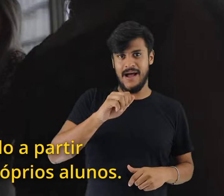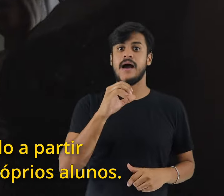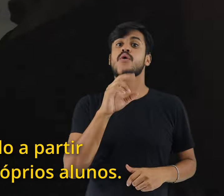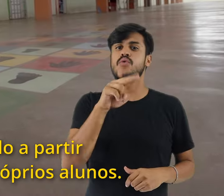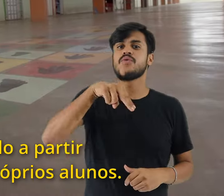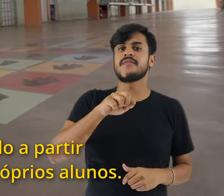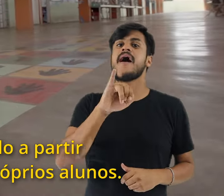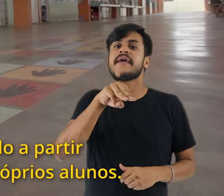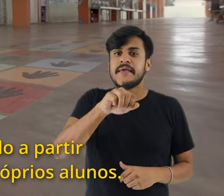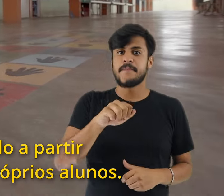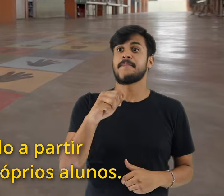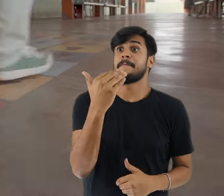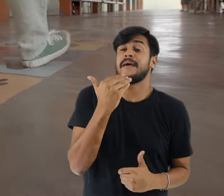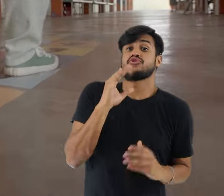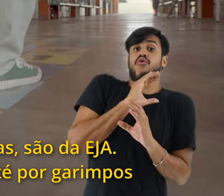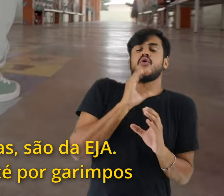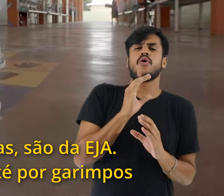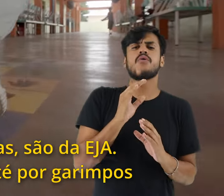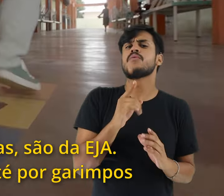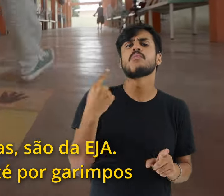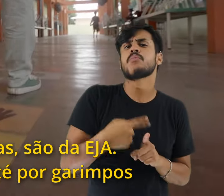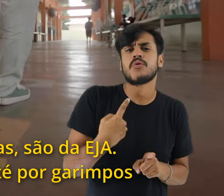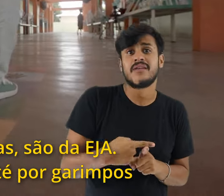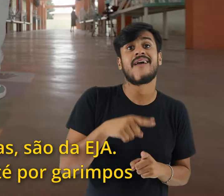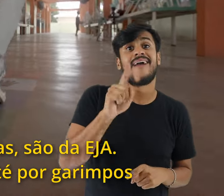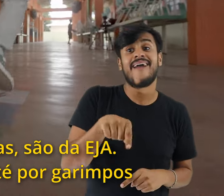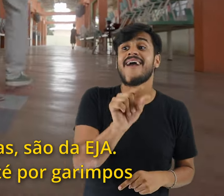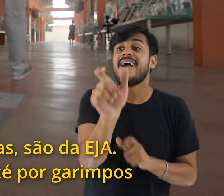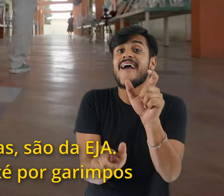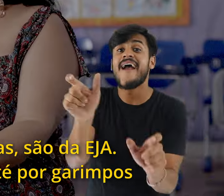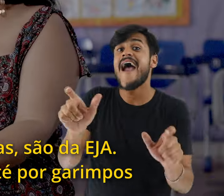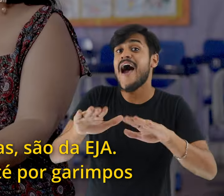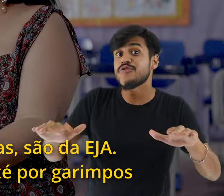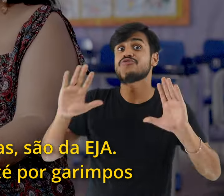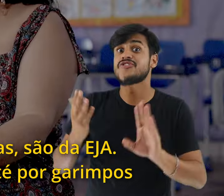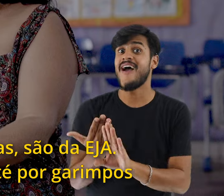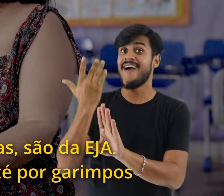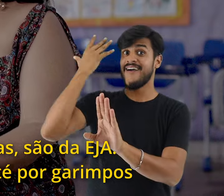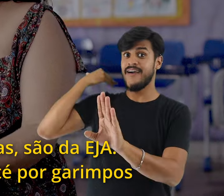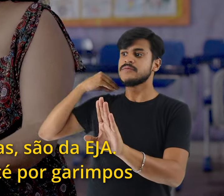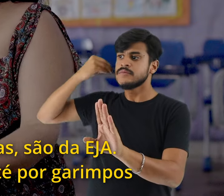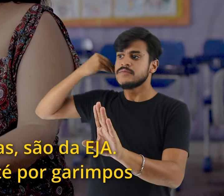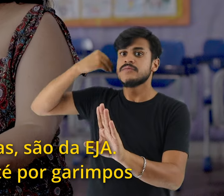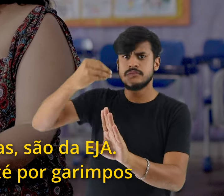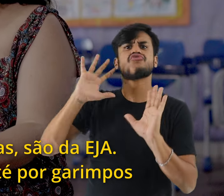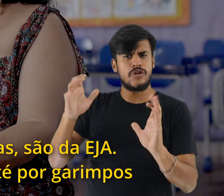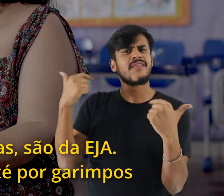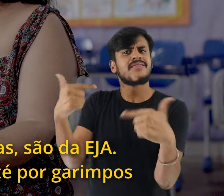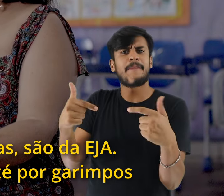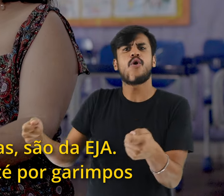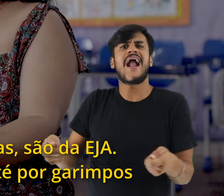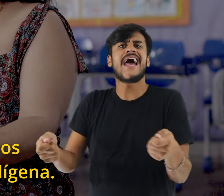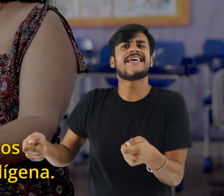partir de vivências dos nossos próprios alunos. Eles vêm de outras histórias, são da EJA, eles já passaram, muitos deles já passaram até por